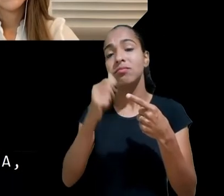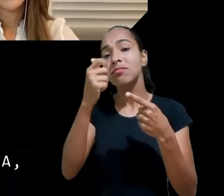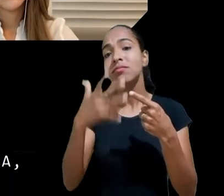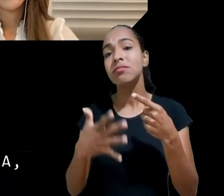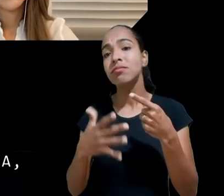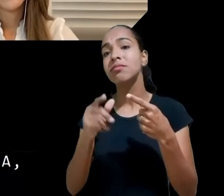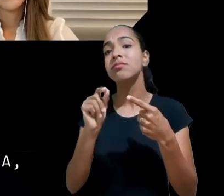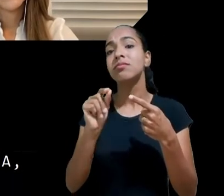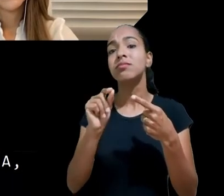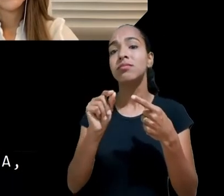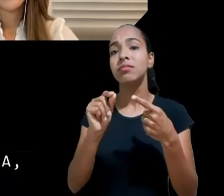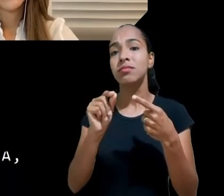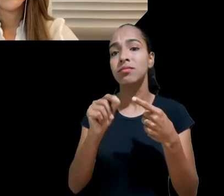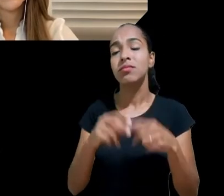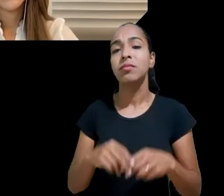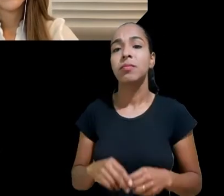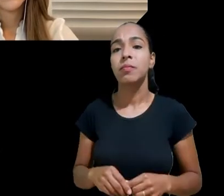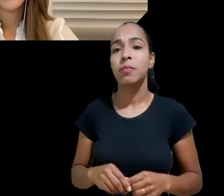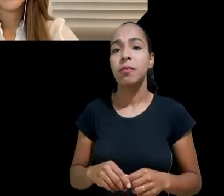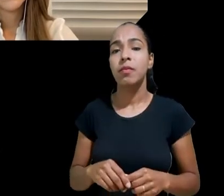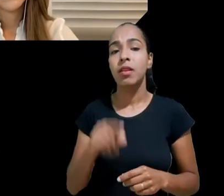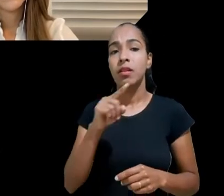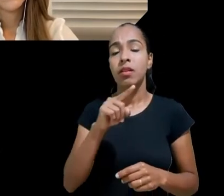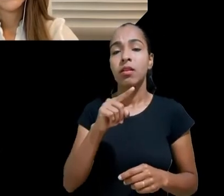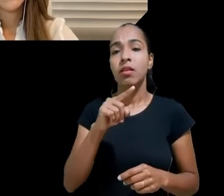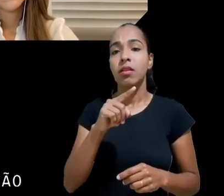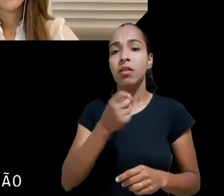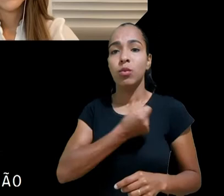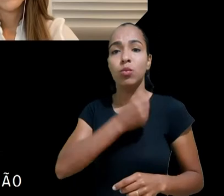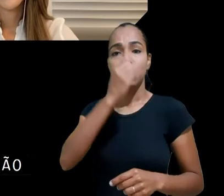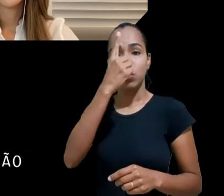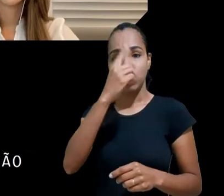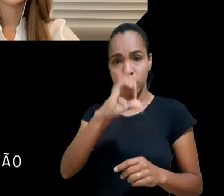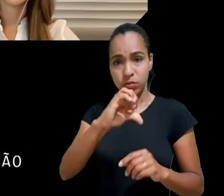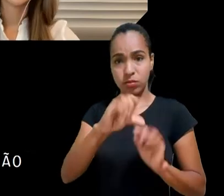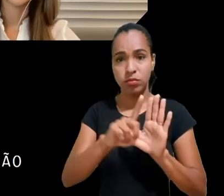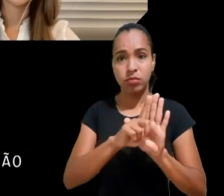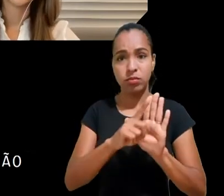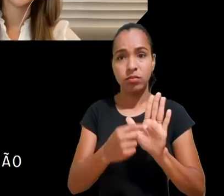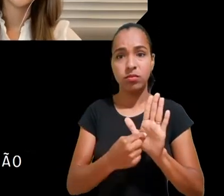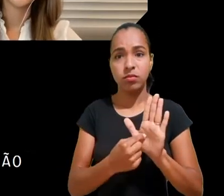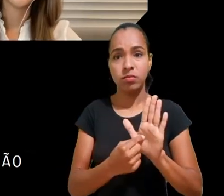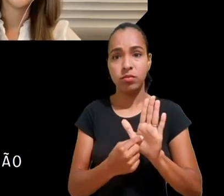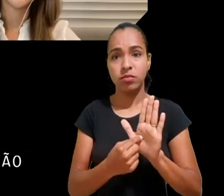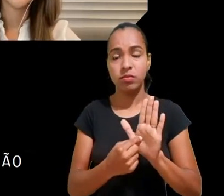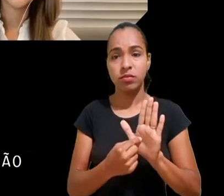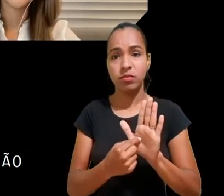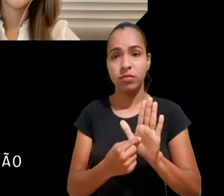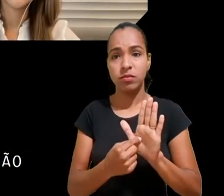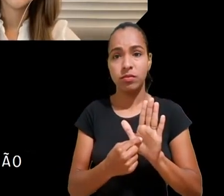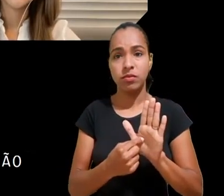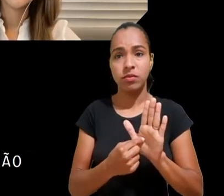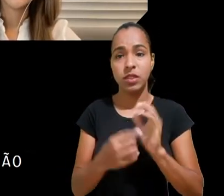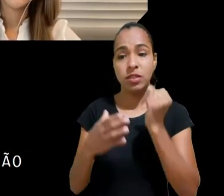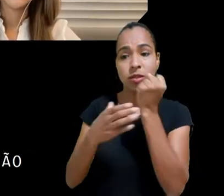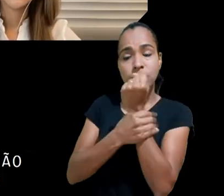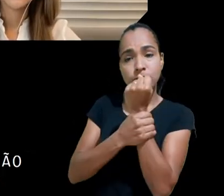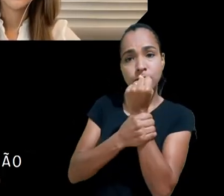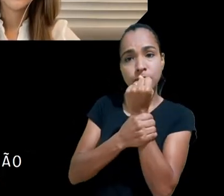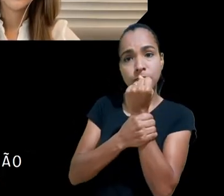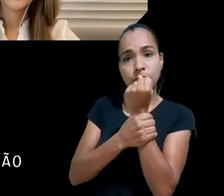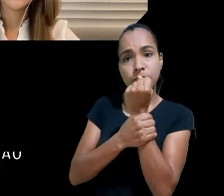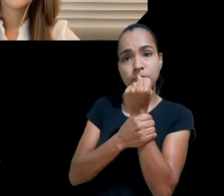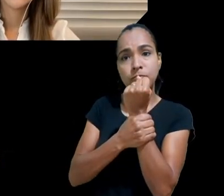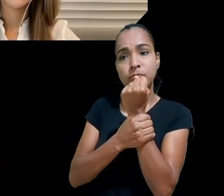aplicação do artigo 19 que é a proteção da liberdade de expressão e o impedimento à